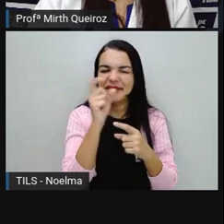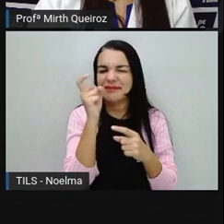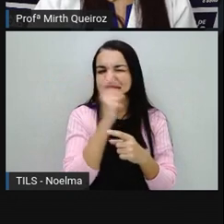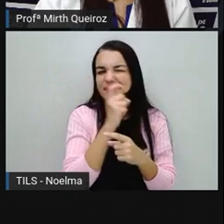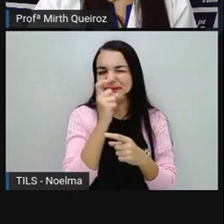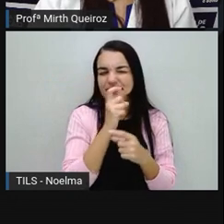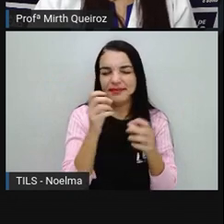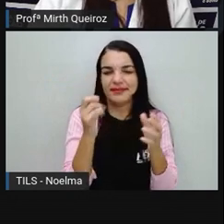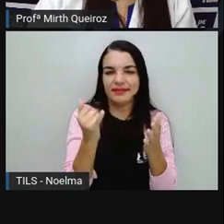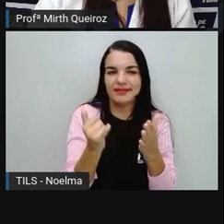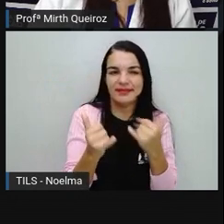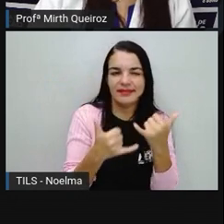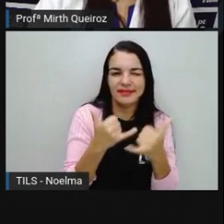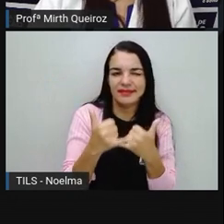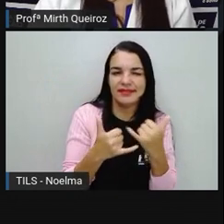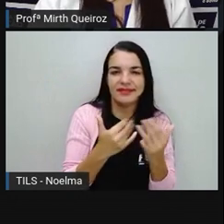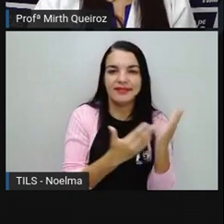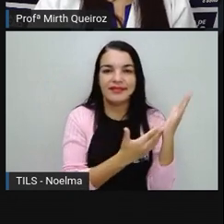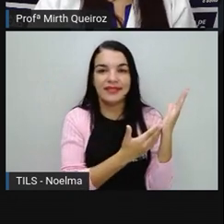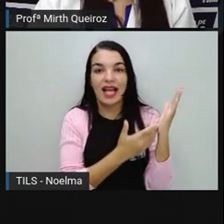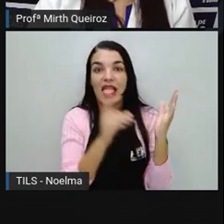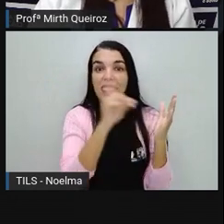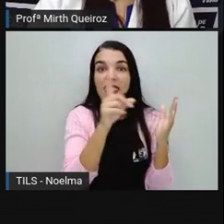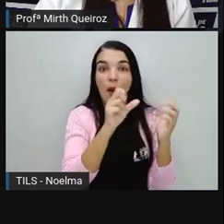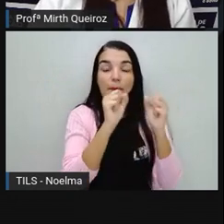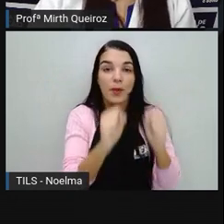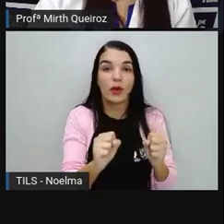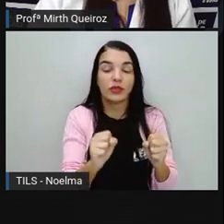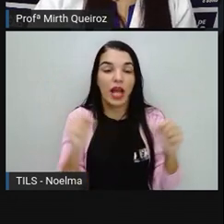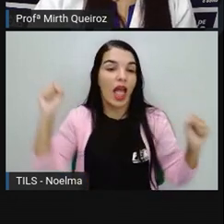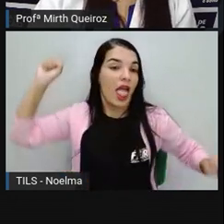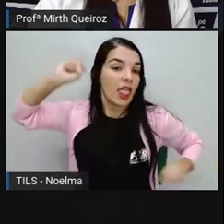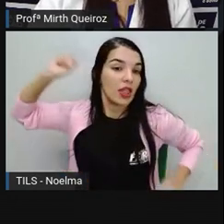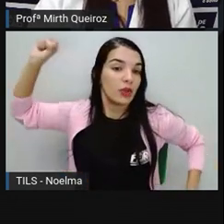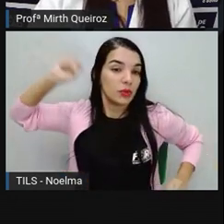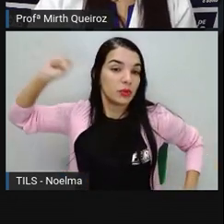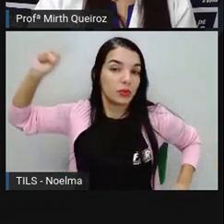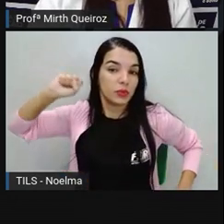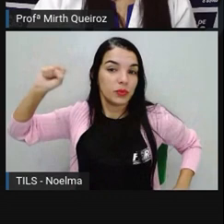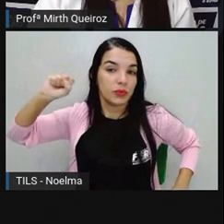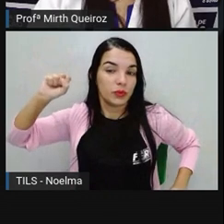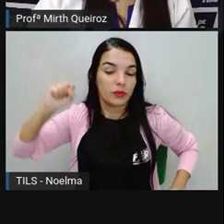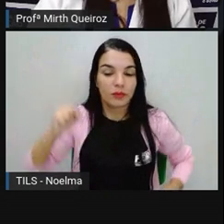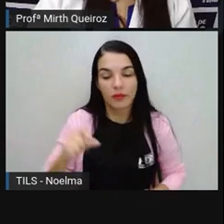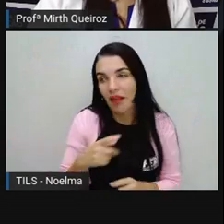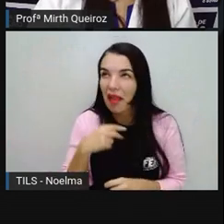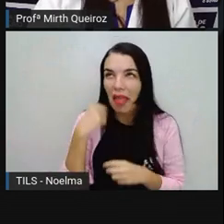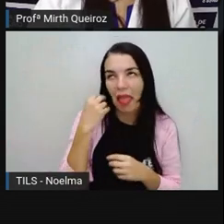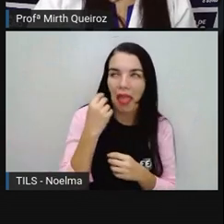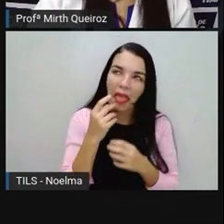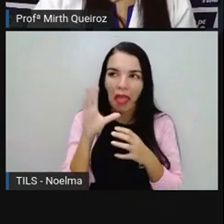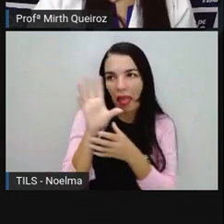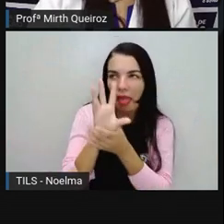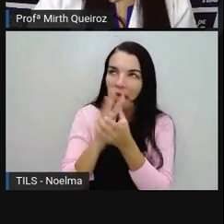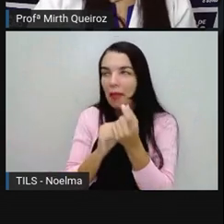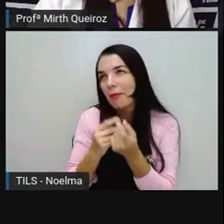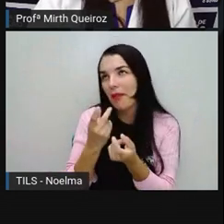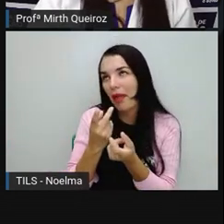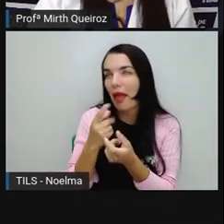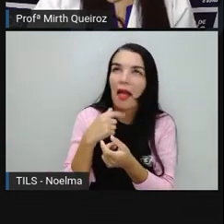deixar a toalha molhada na cama. Aí ele tenta imitar a mãe. Que predestinto aí,